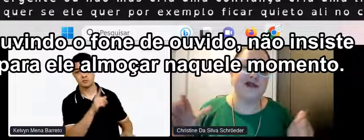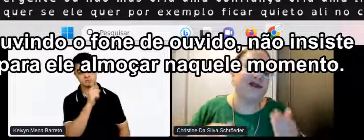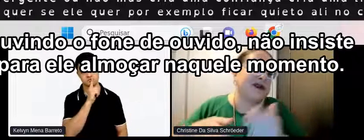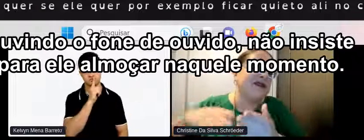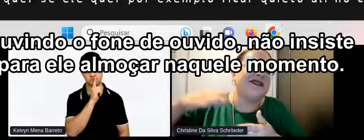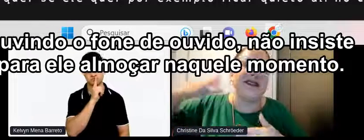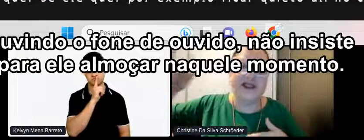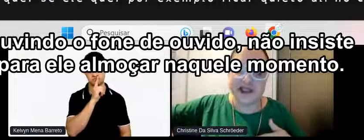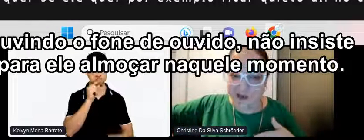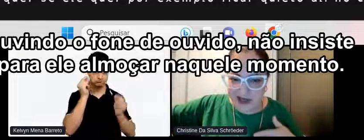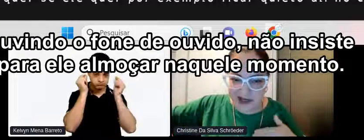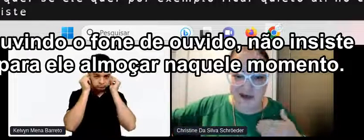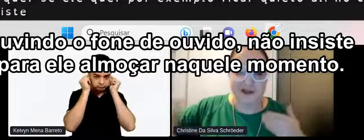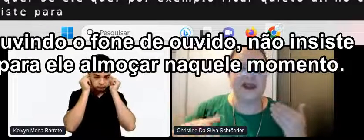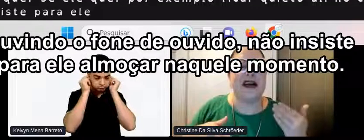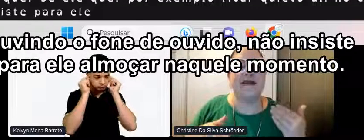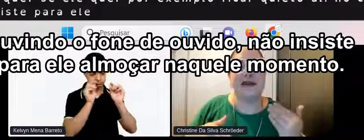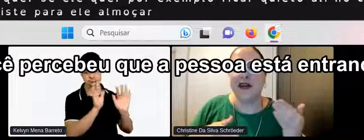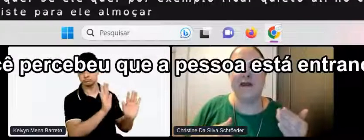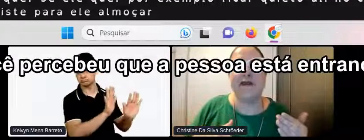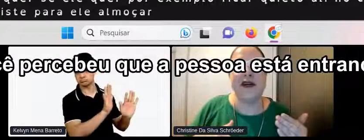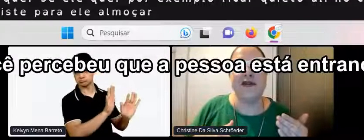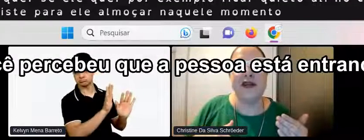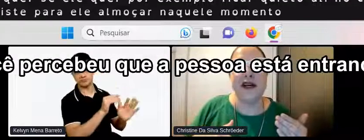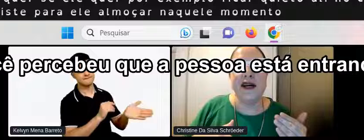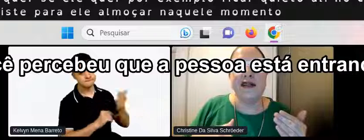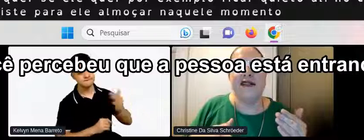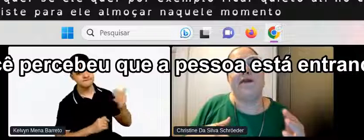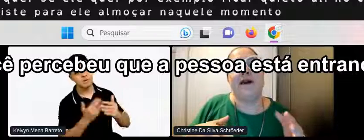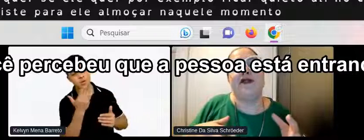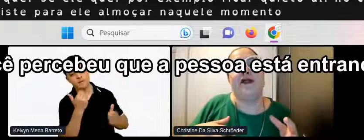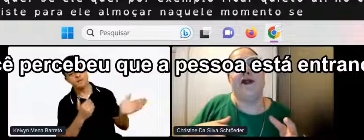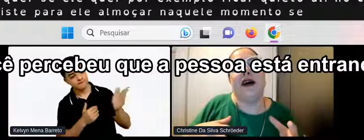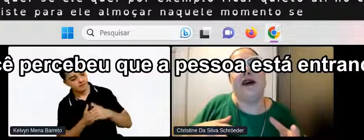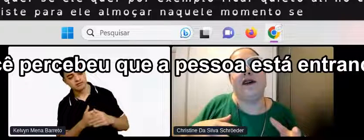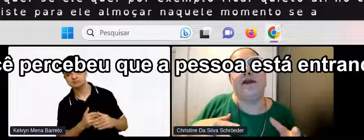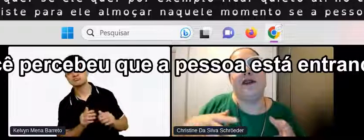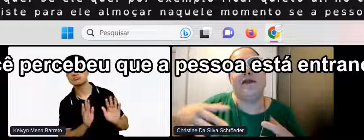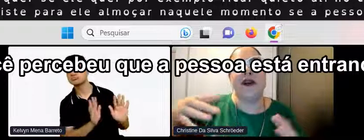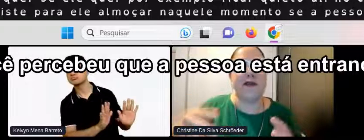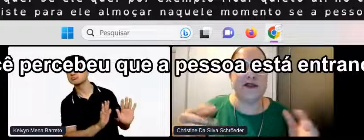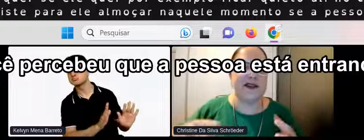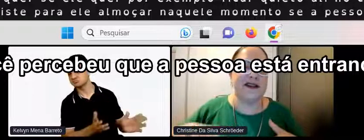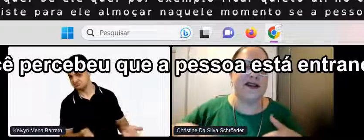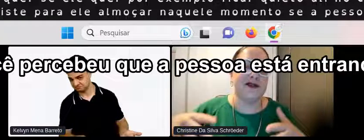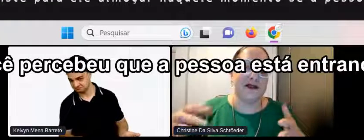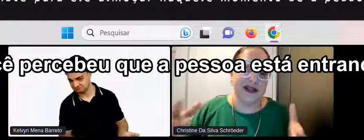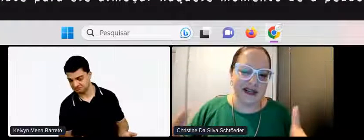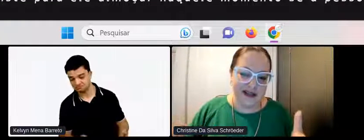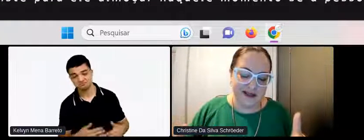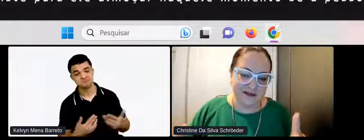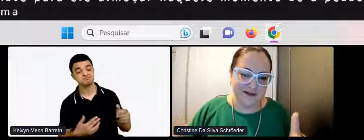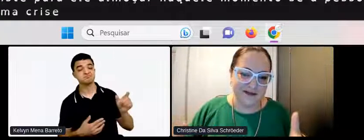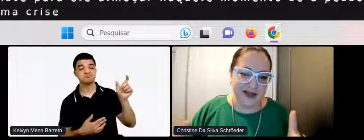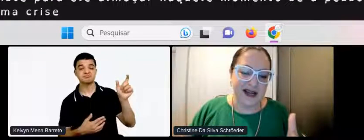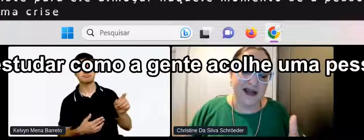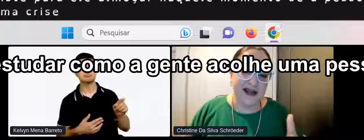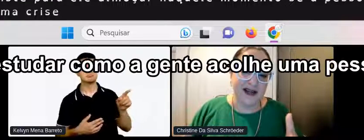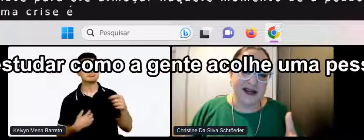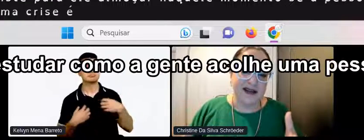fone de ouvido Não insiste Para ele almoçar Naquele momento Se a pessoa Eu percebi Que a pessoa Está entrando Numa crise